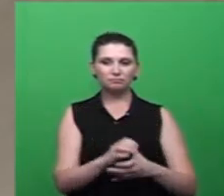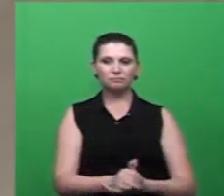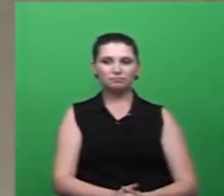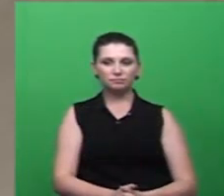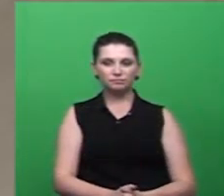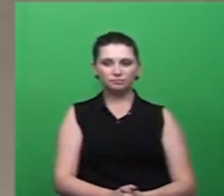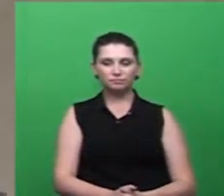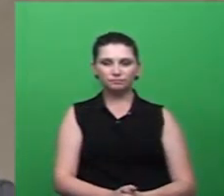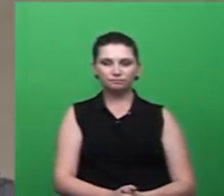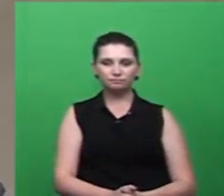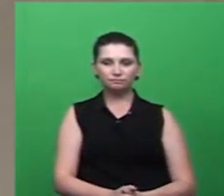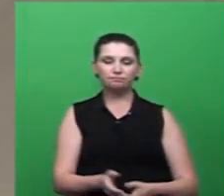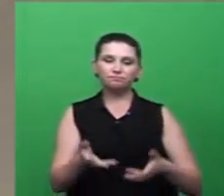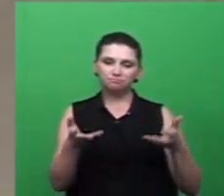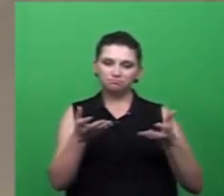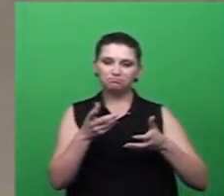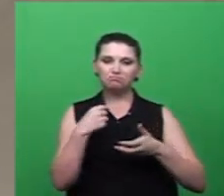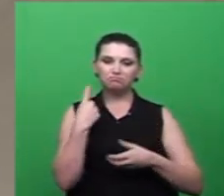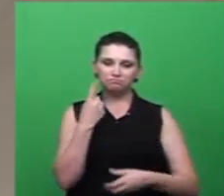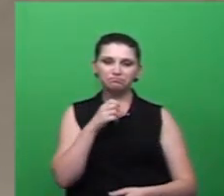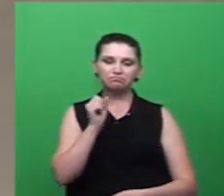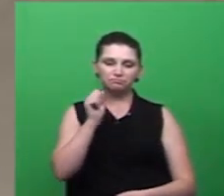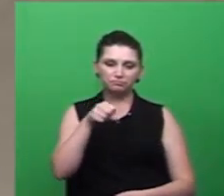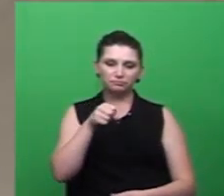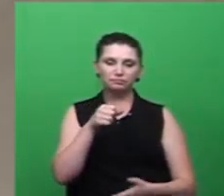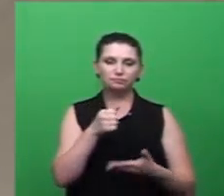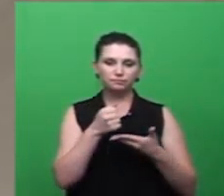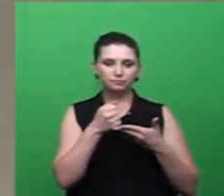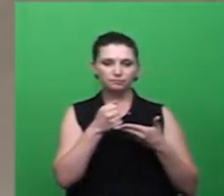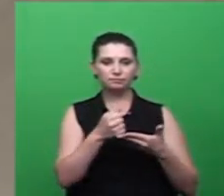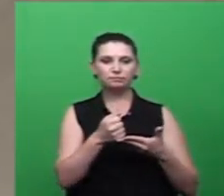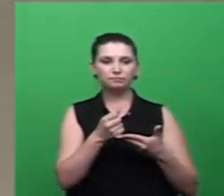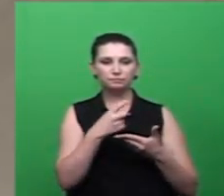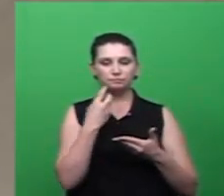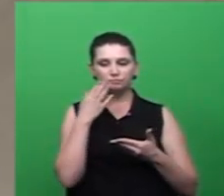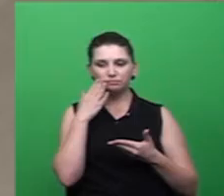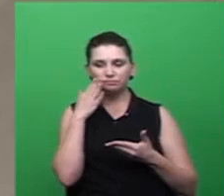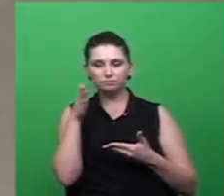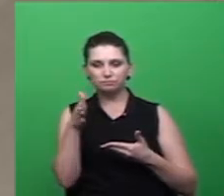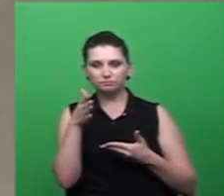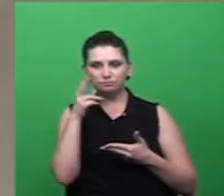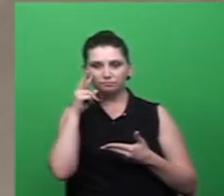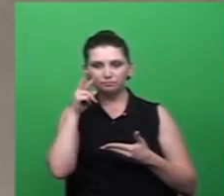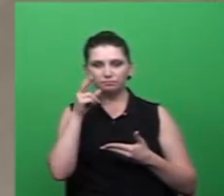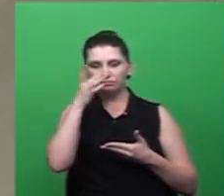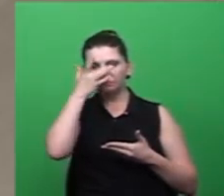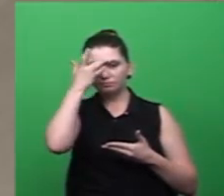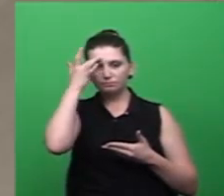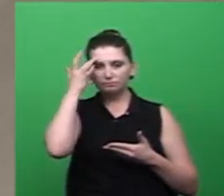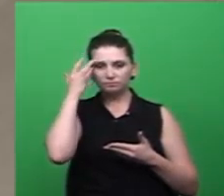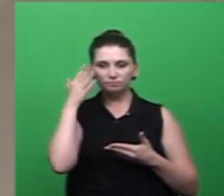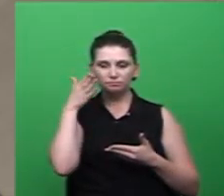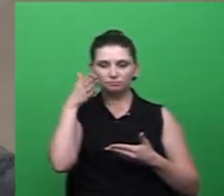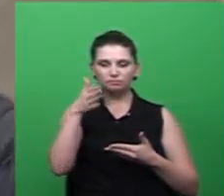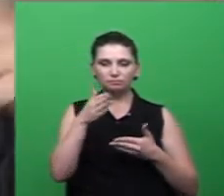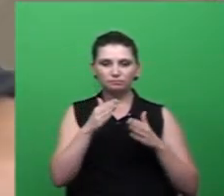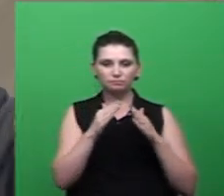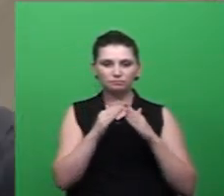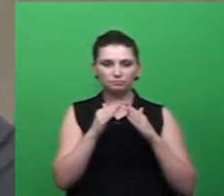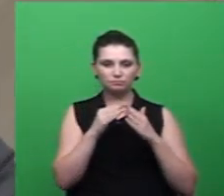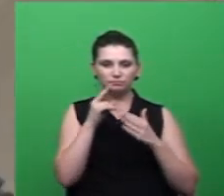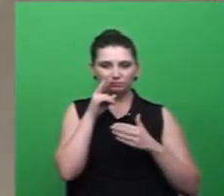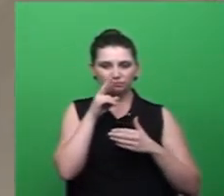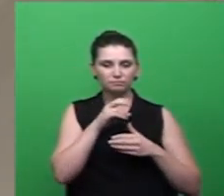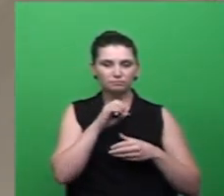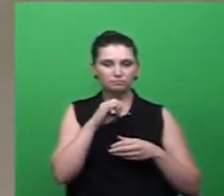vigilância, ela se coloca à disposição, ela vai atrás desse paciente, com endereço, vai na casa dele, identifica se tem em volta